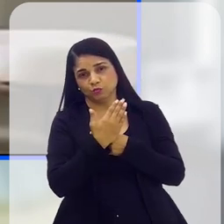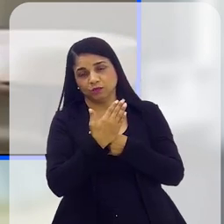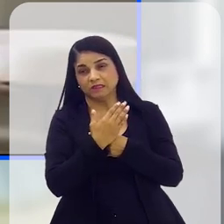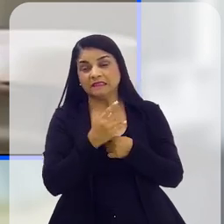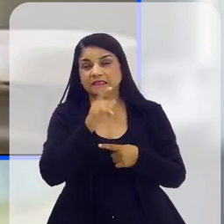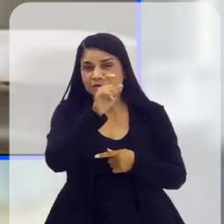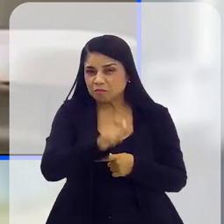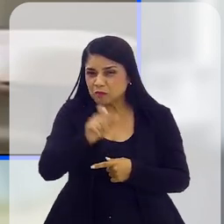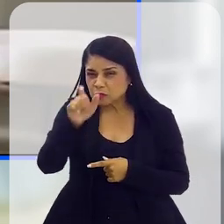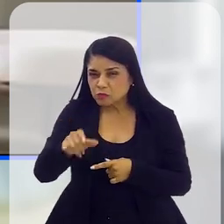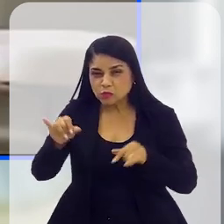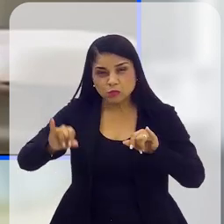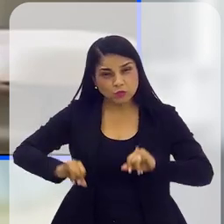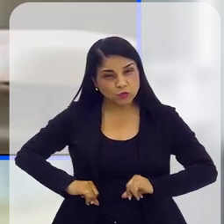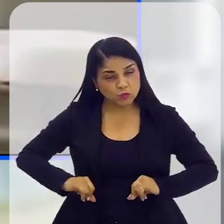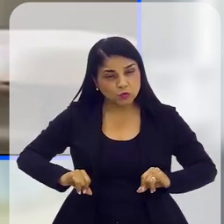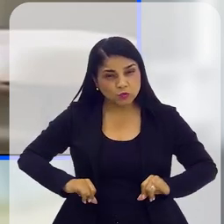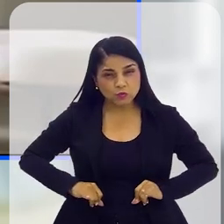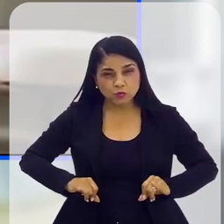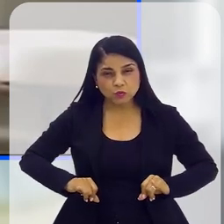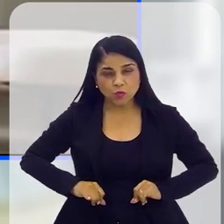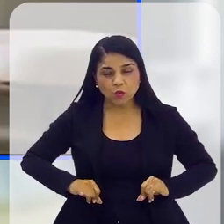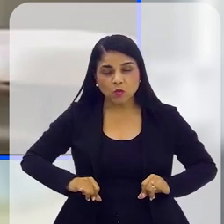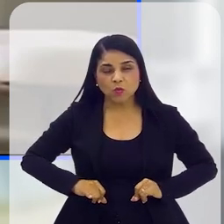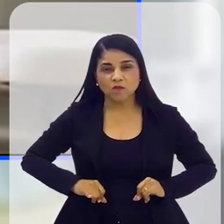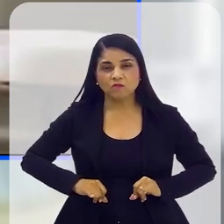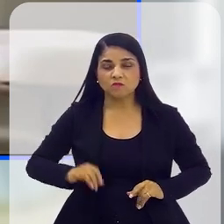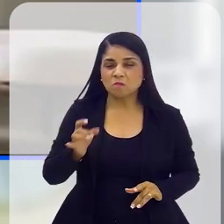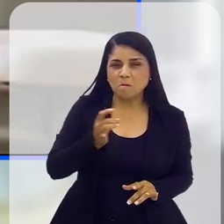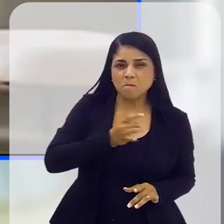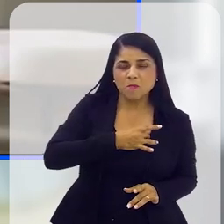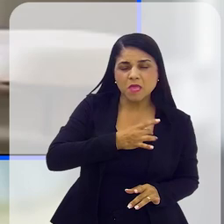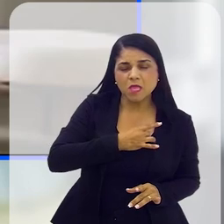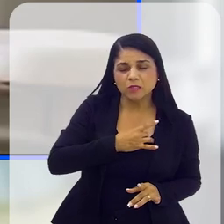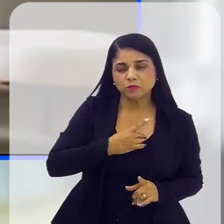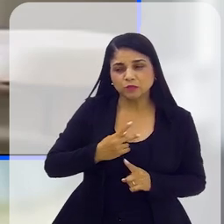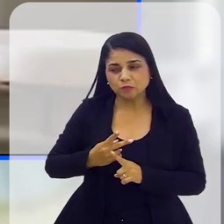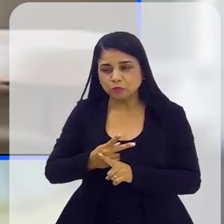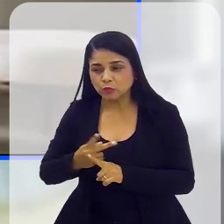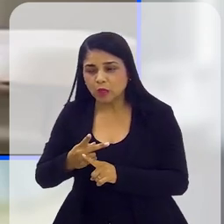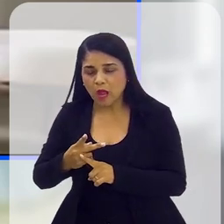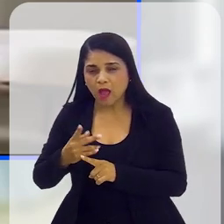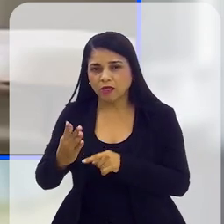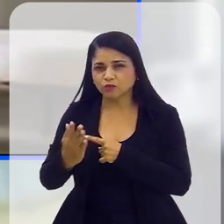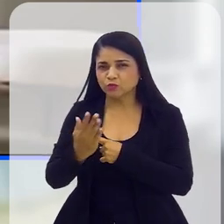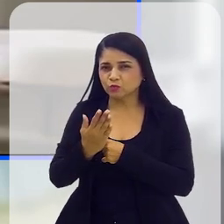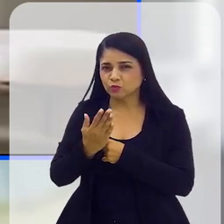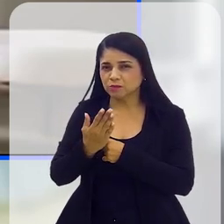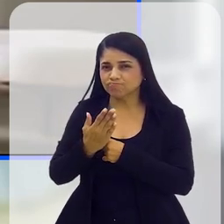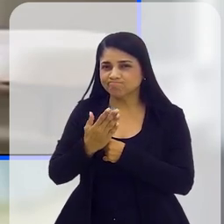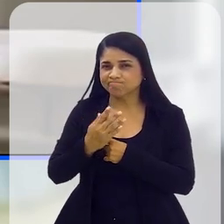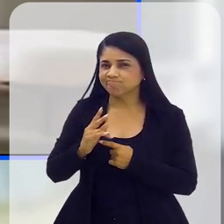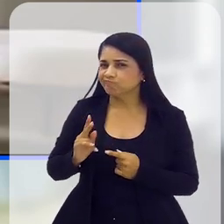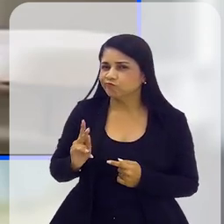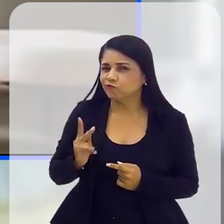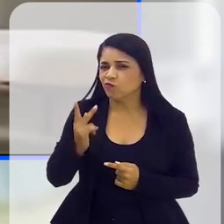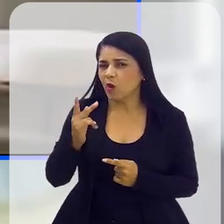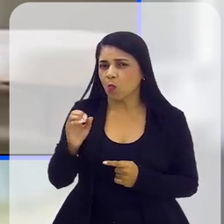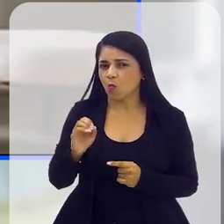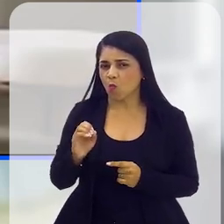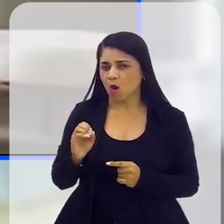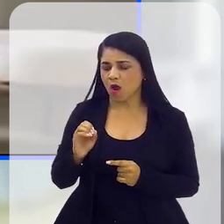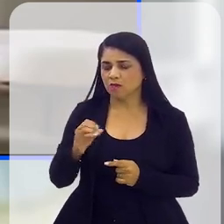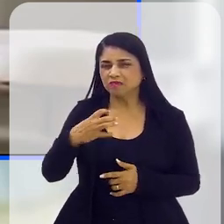sofre, né, Flávia, assim, com receio de buscar ajuda ou porque não valoriza aquilo que está